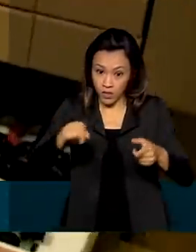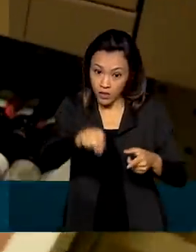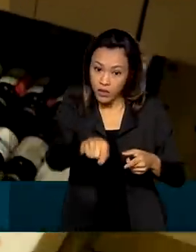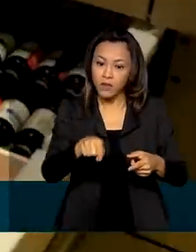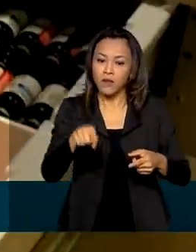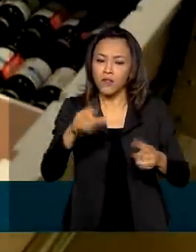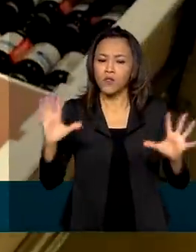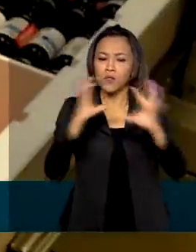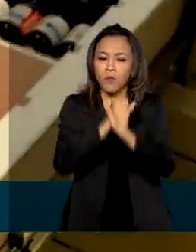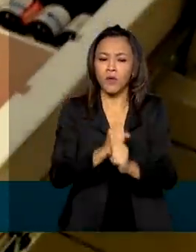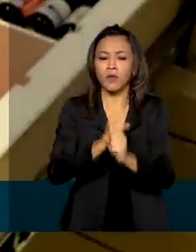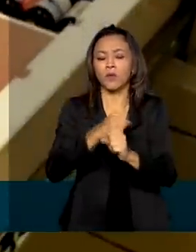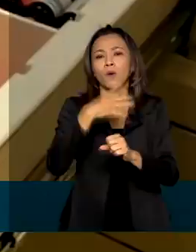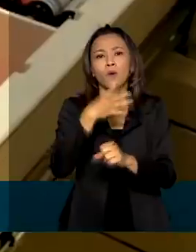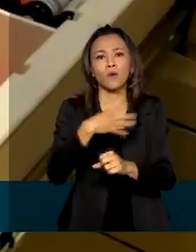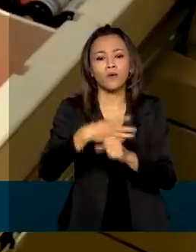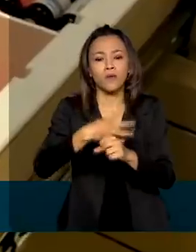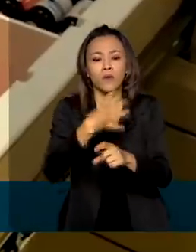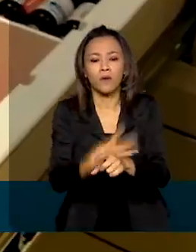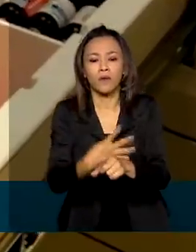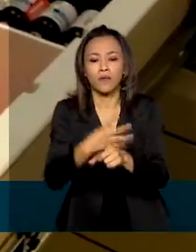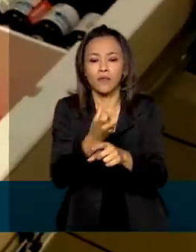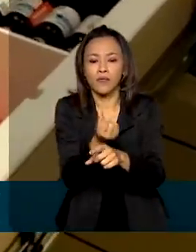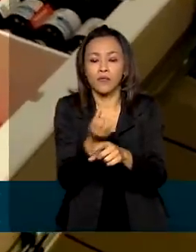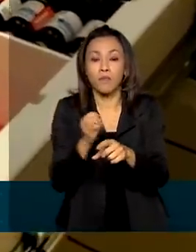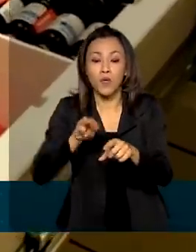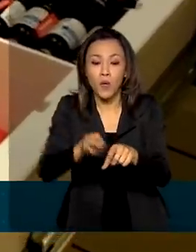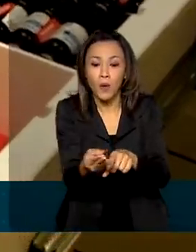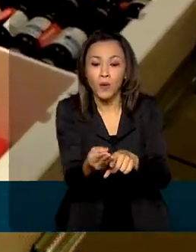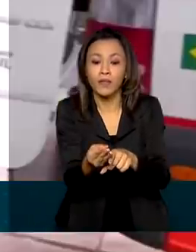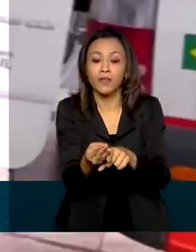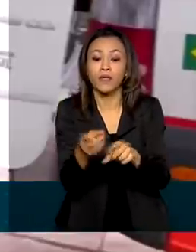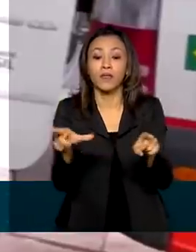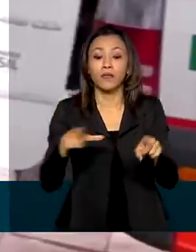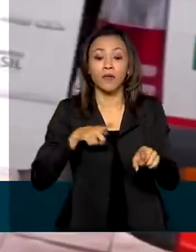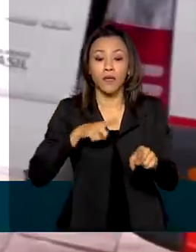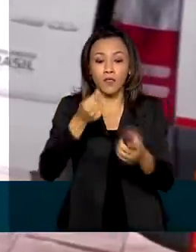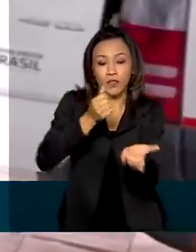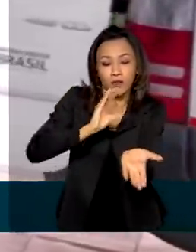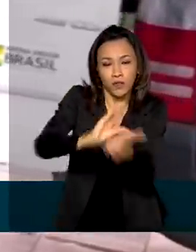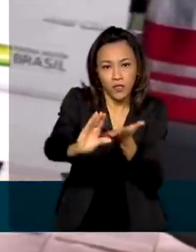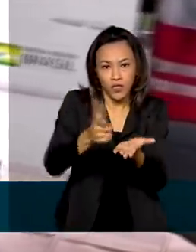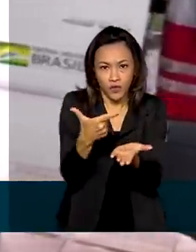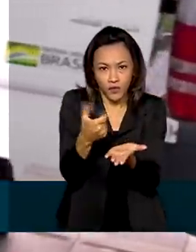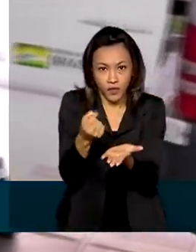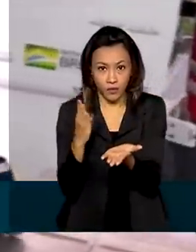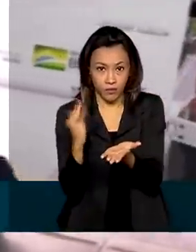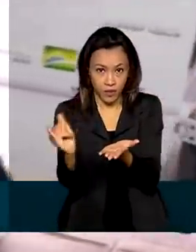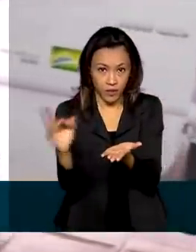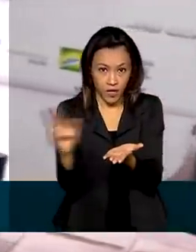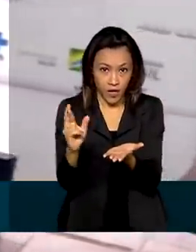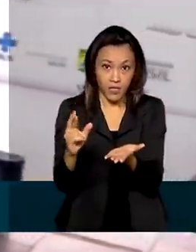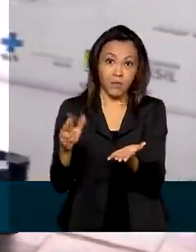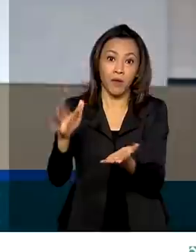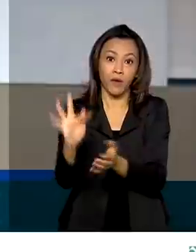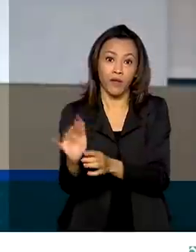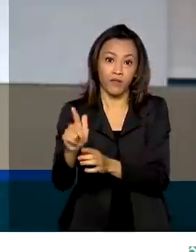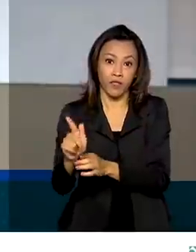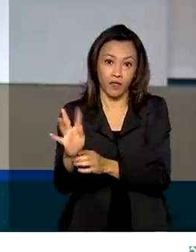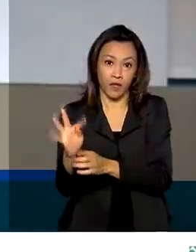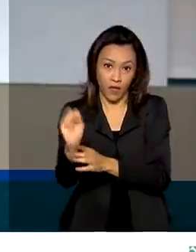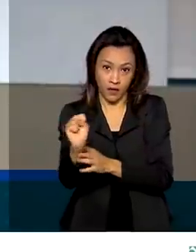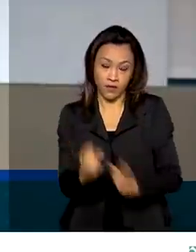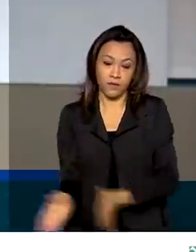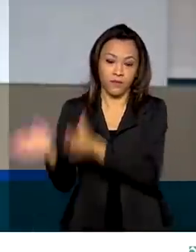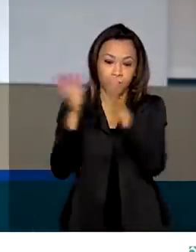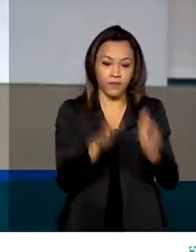156 bilhões de reais em 2020, incluindo um repasse de 20 bilhões de reais para o FGTS. Fomos